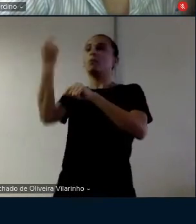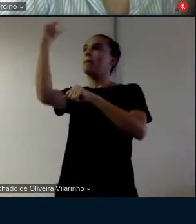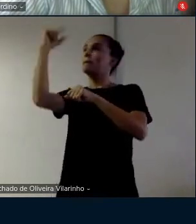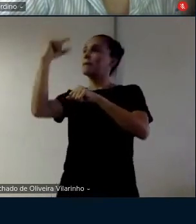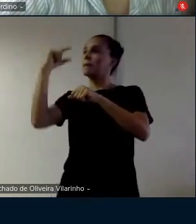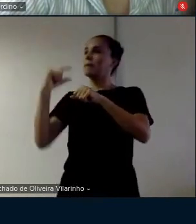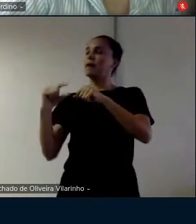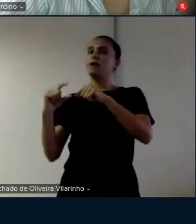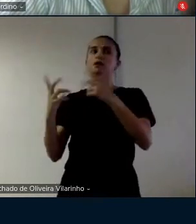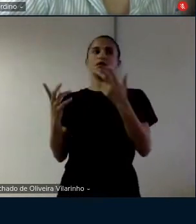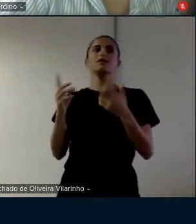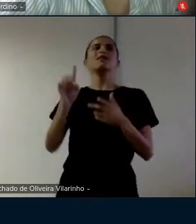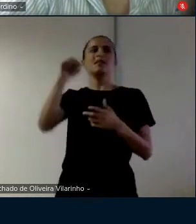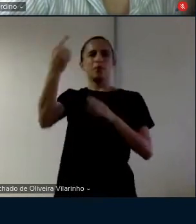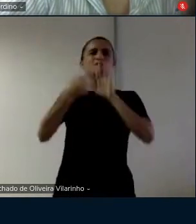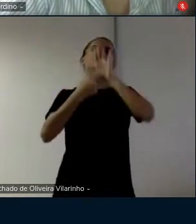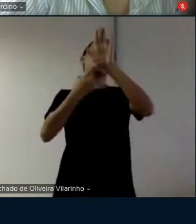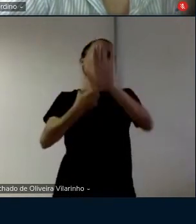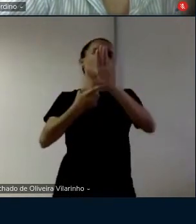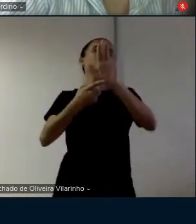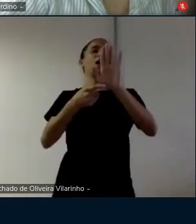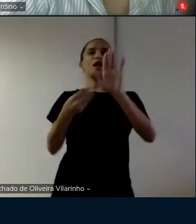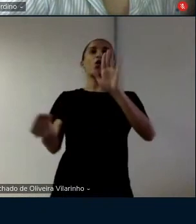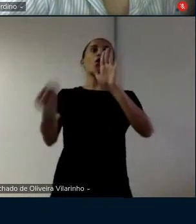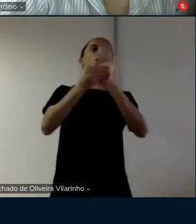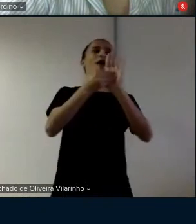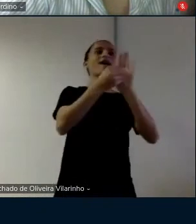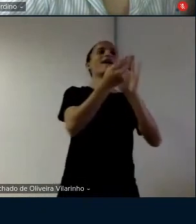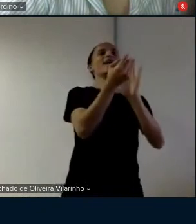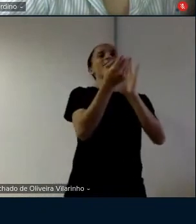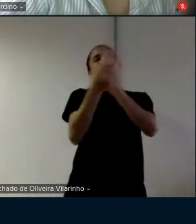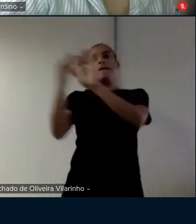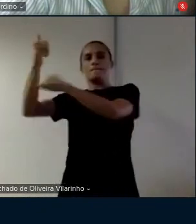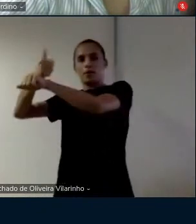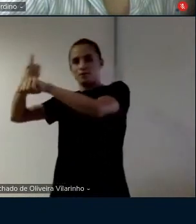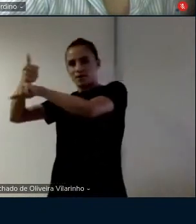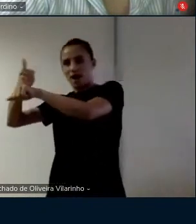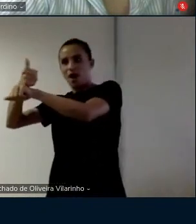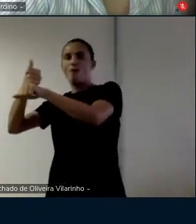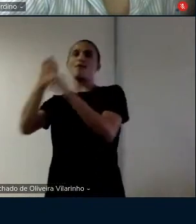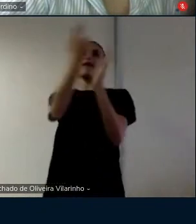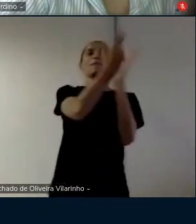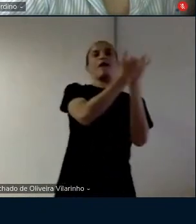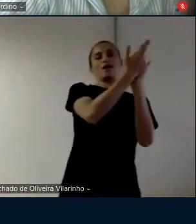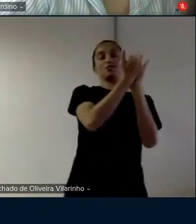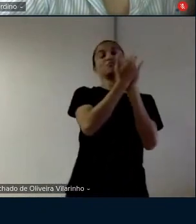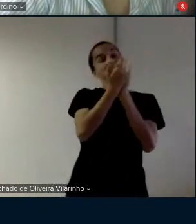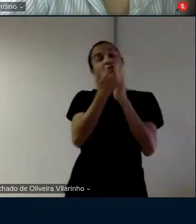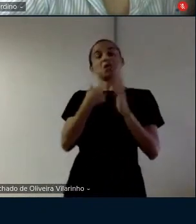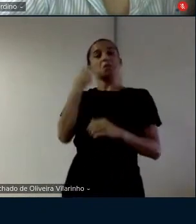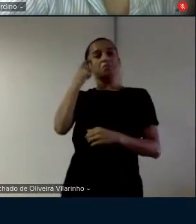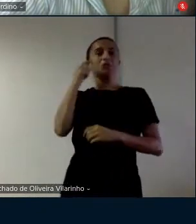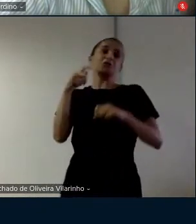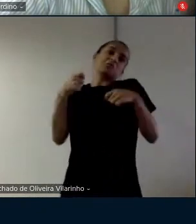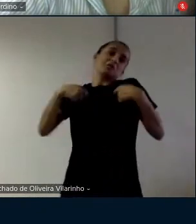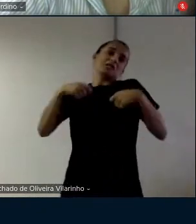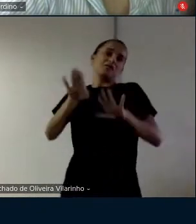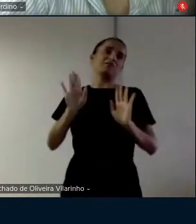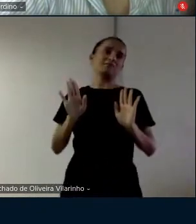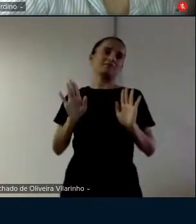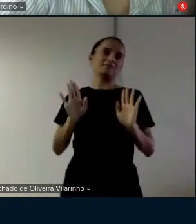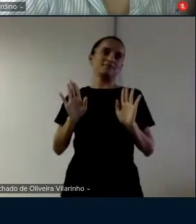mais adiante quando você fala tem algumas que você consegue colocar imagens né então acho que valia a pena você colocar imagens sobre isso